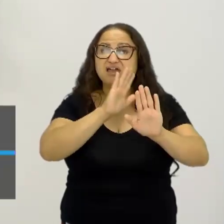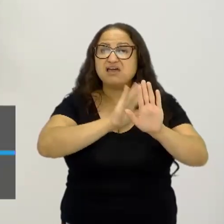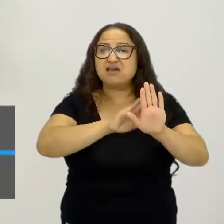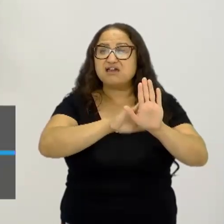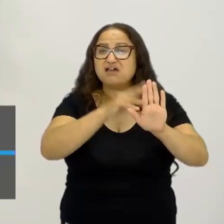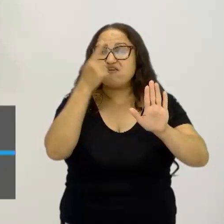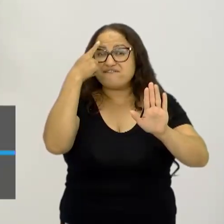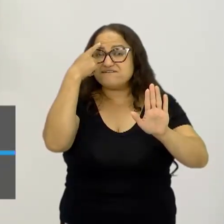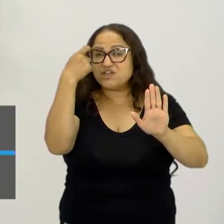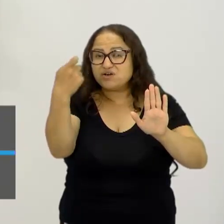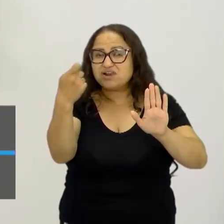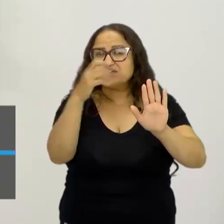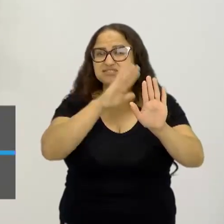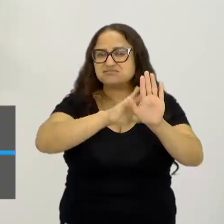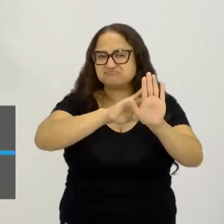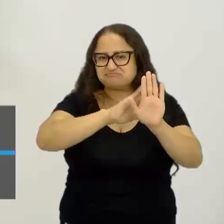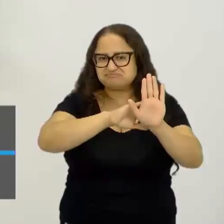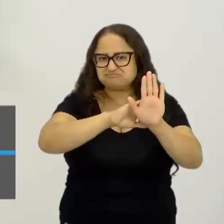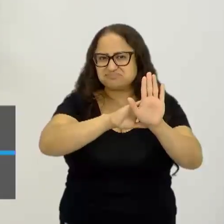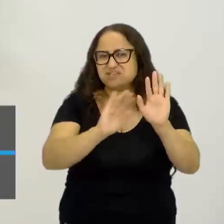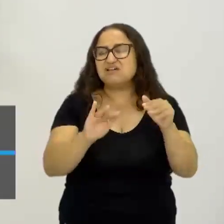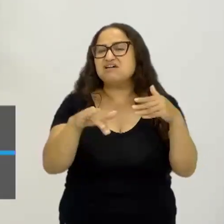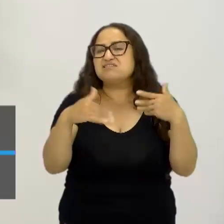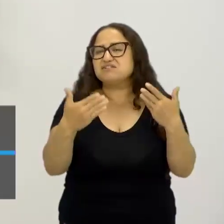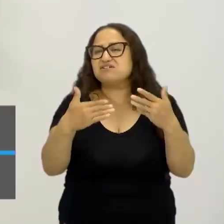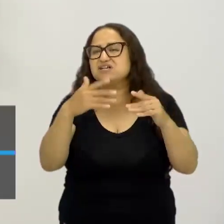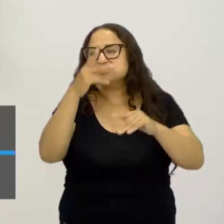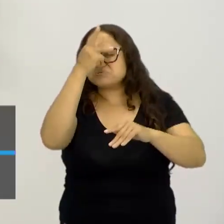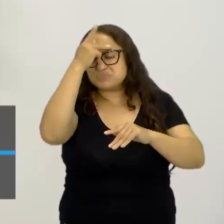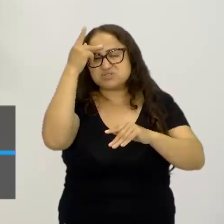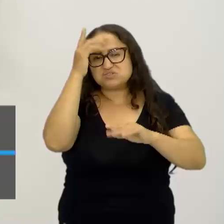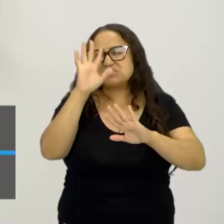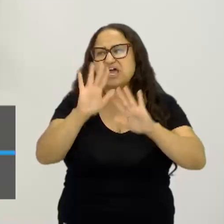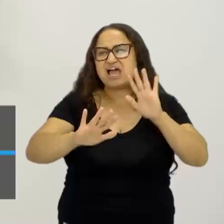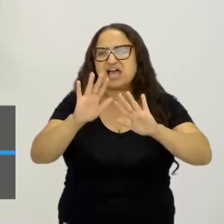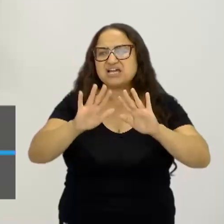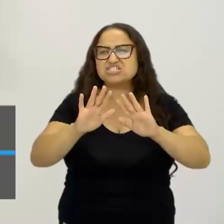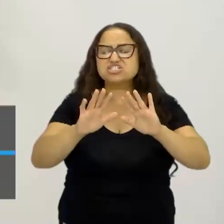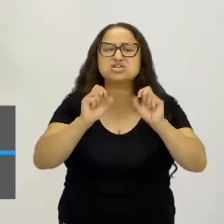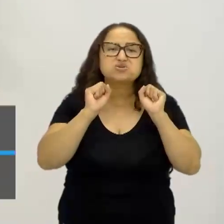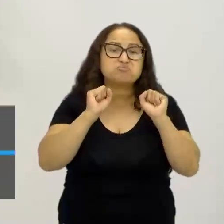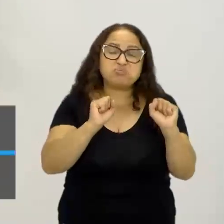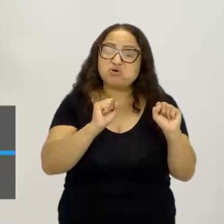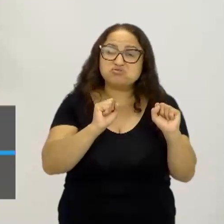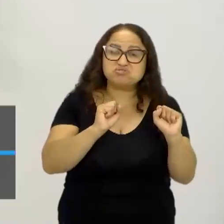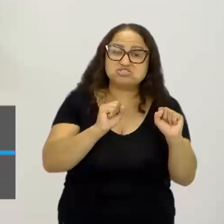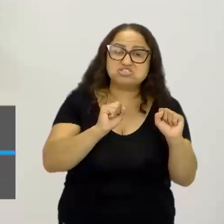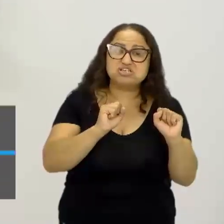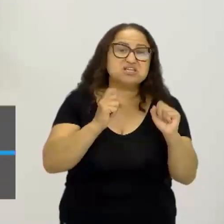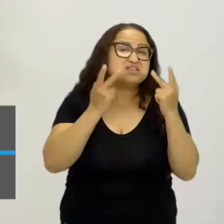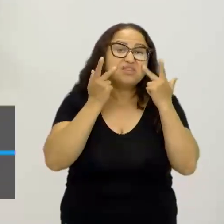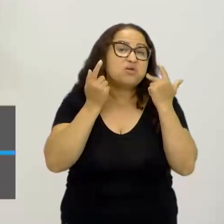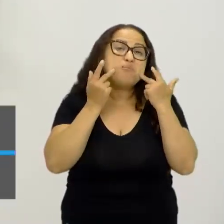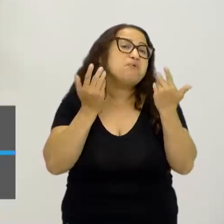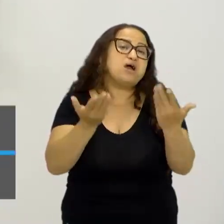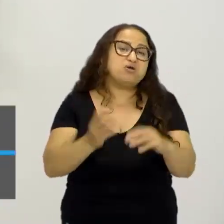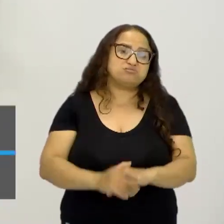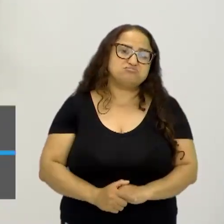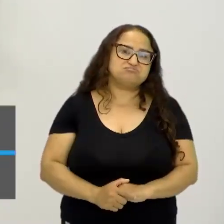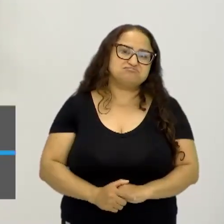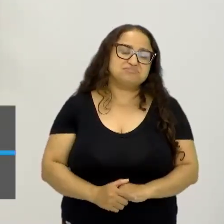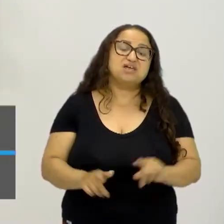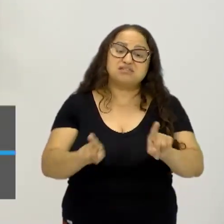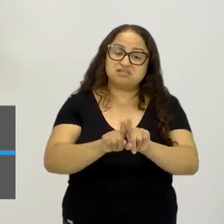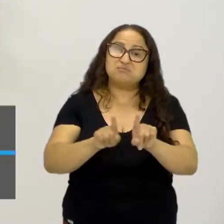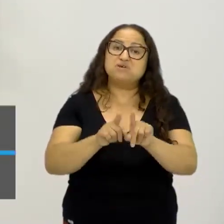porque tem coisas que poderiam não ser violentas, mas nós achamos violentas, e o contrário